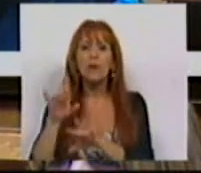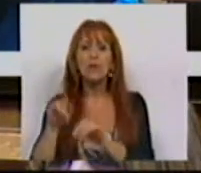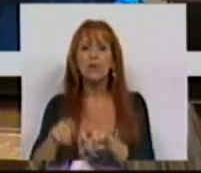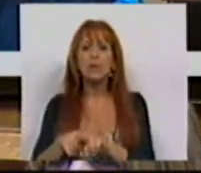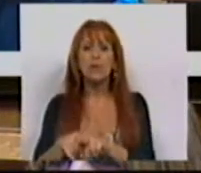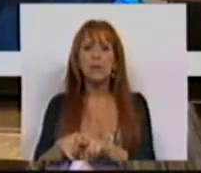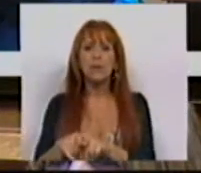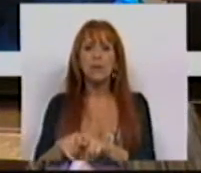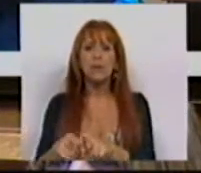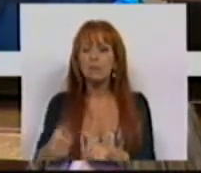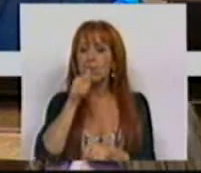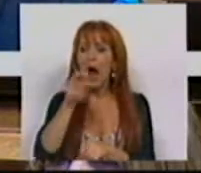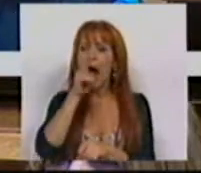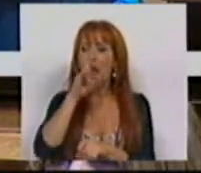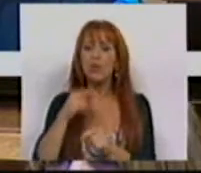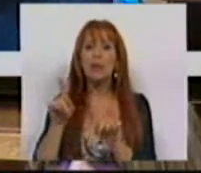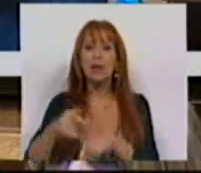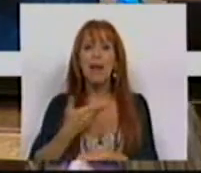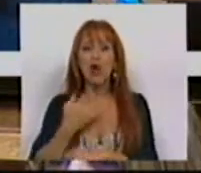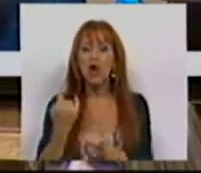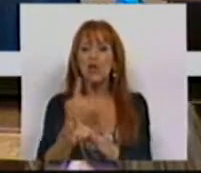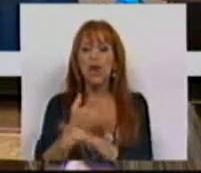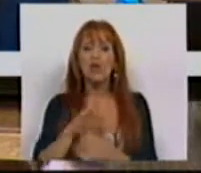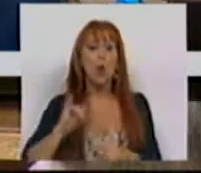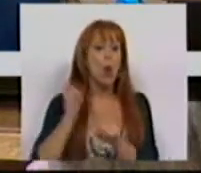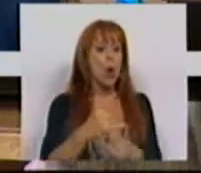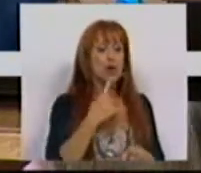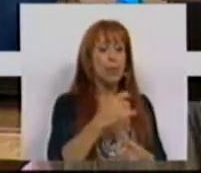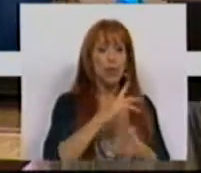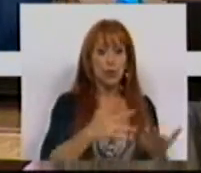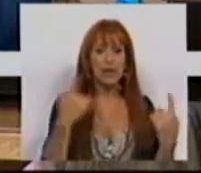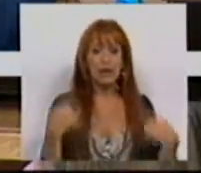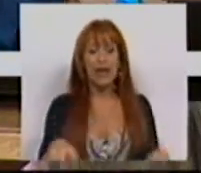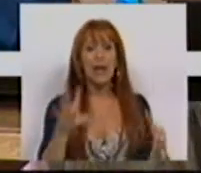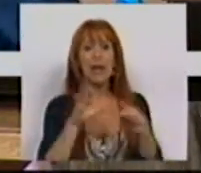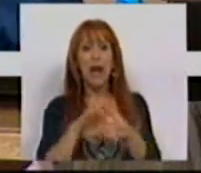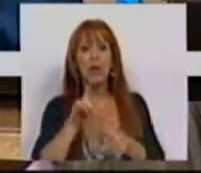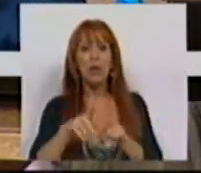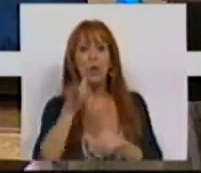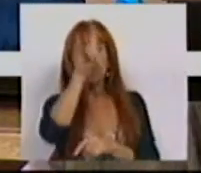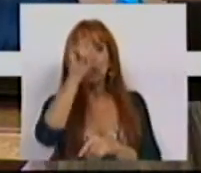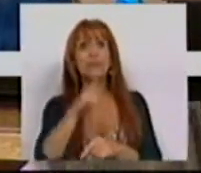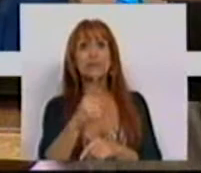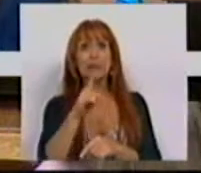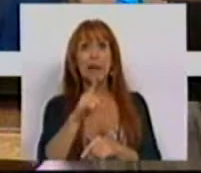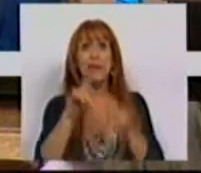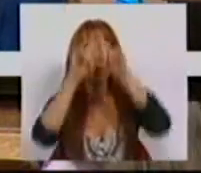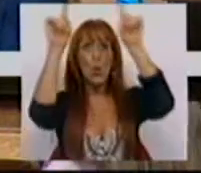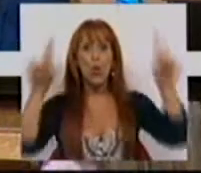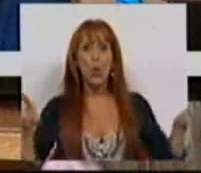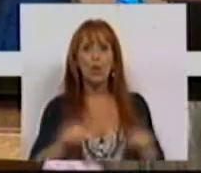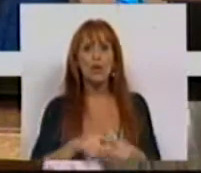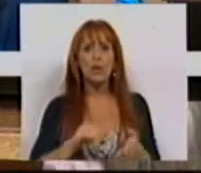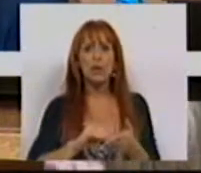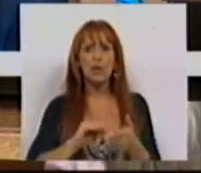do consumo de álcool e do consumo de drogas? Uma outra pergunta que tem a ver com uma questão que está ali neste quadro,